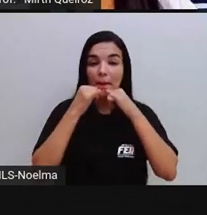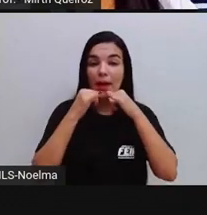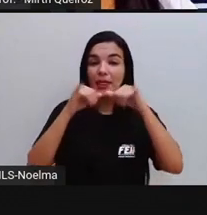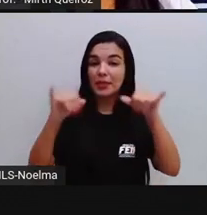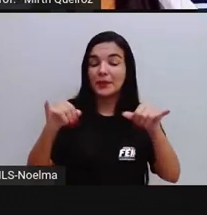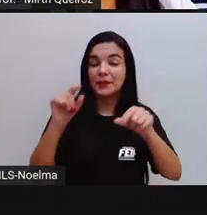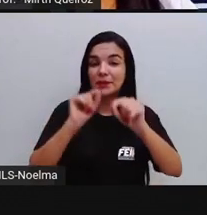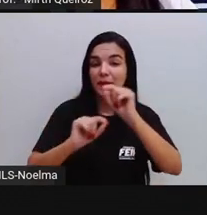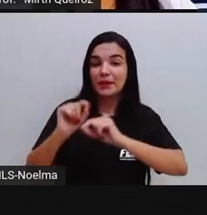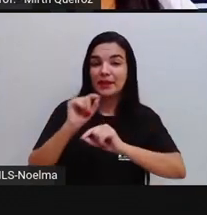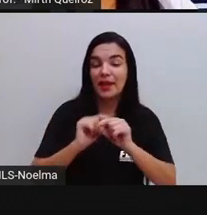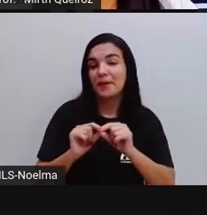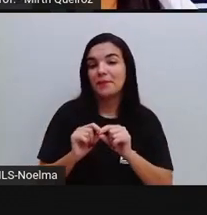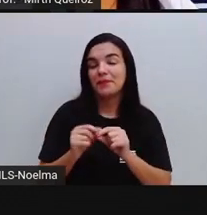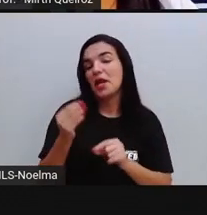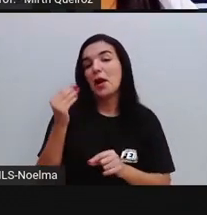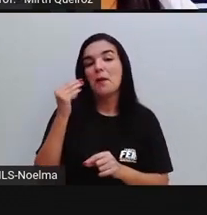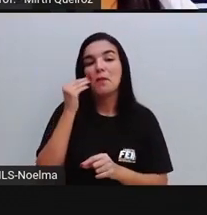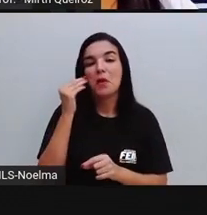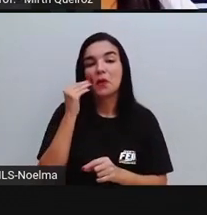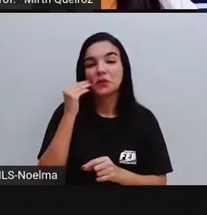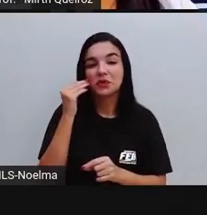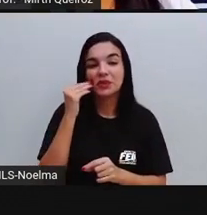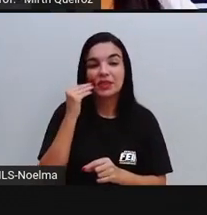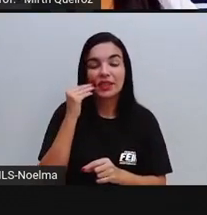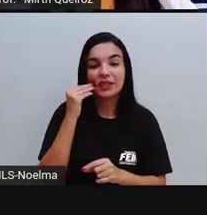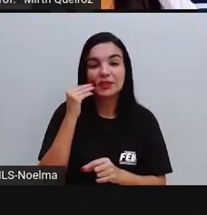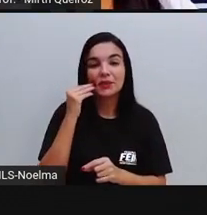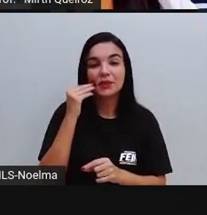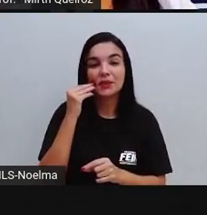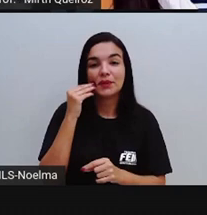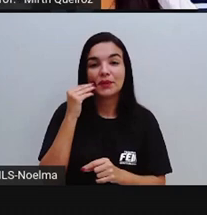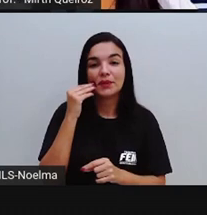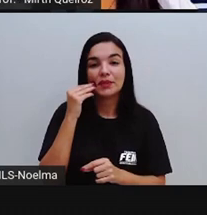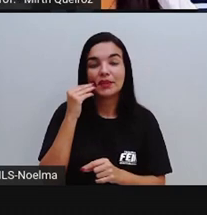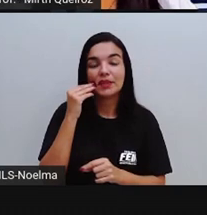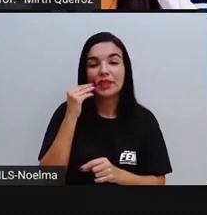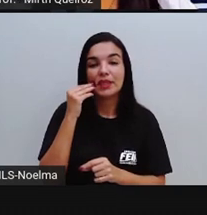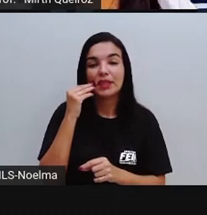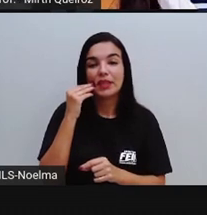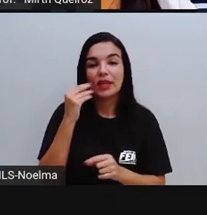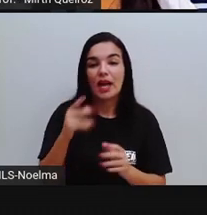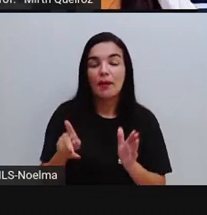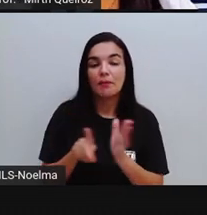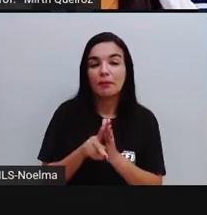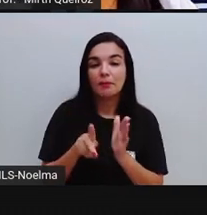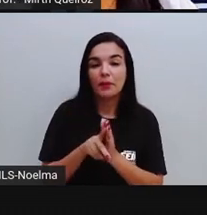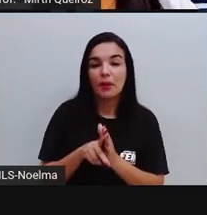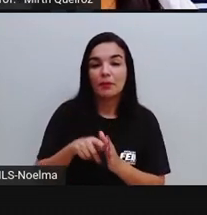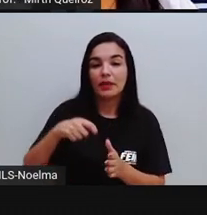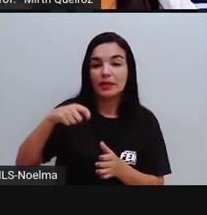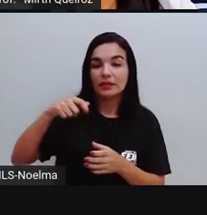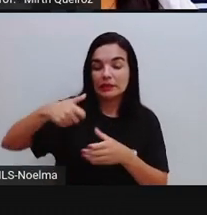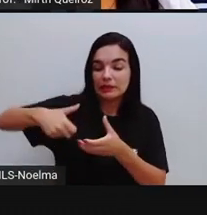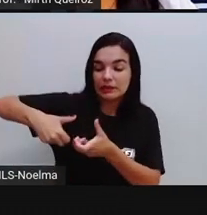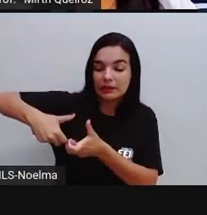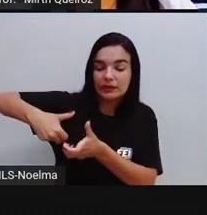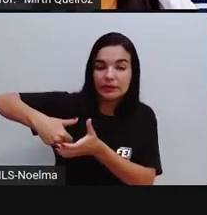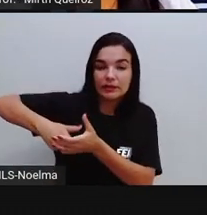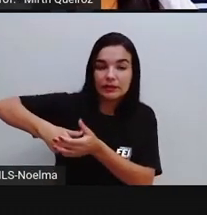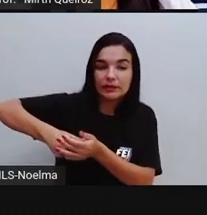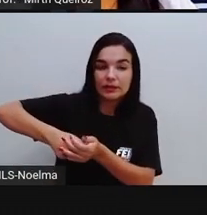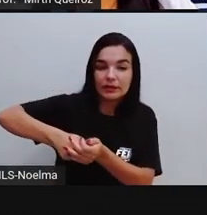anúncio aí publicitário, né? Sobre a marca de, por quê? Um creme